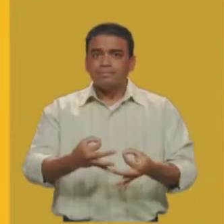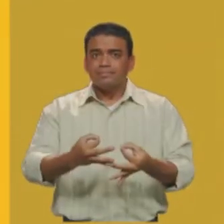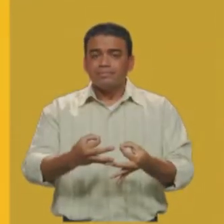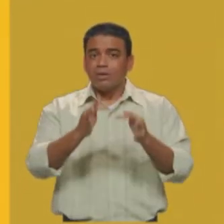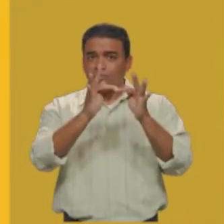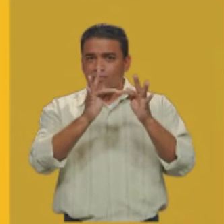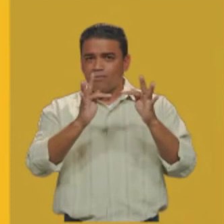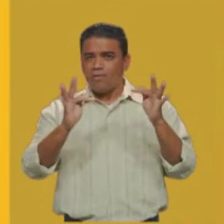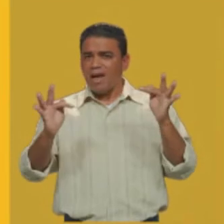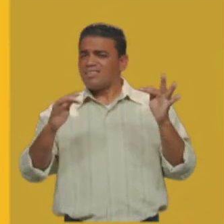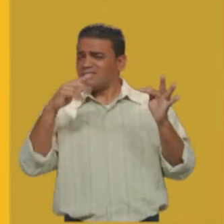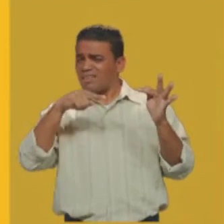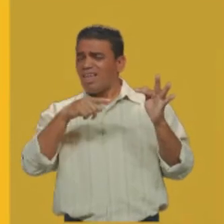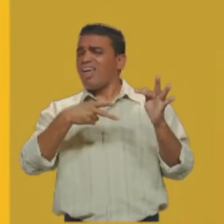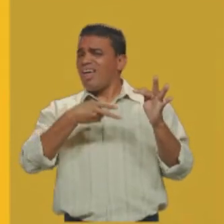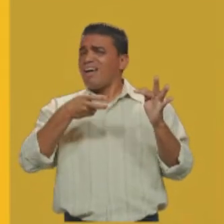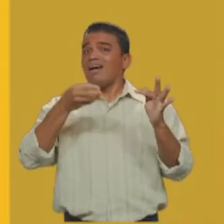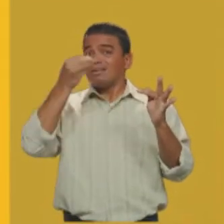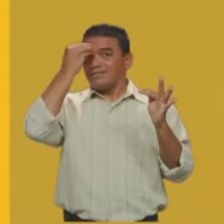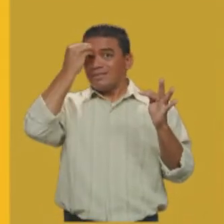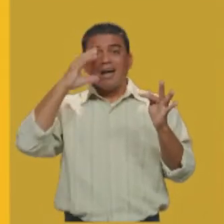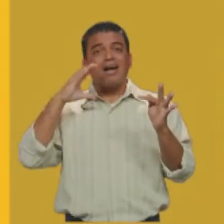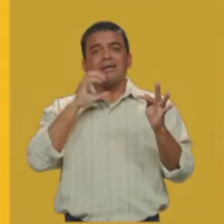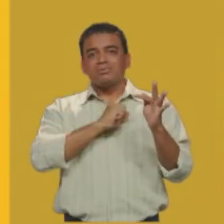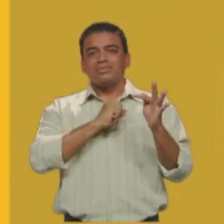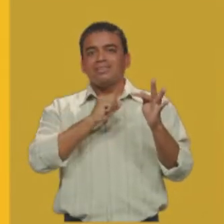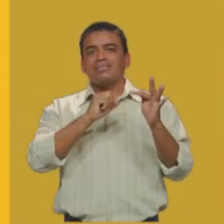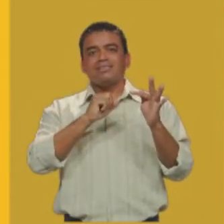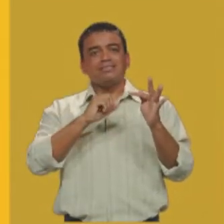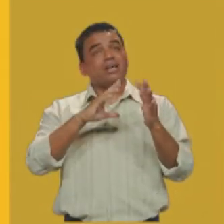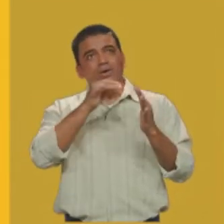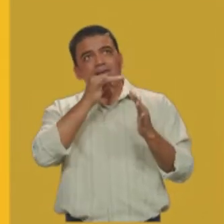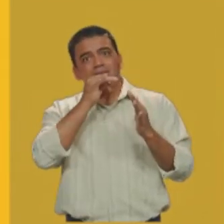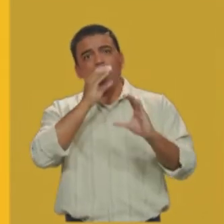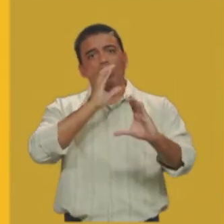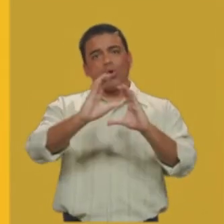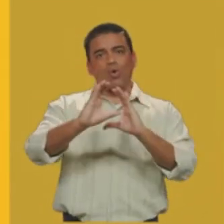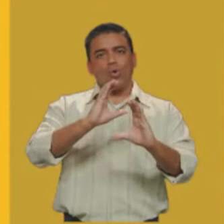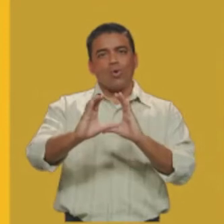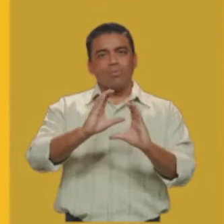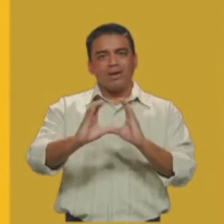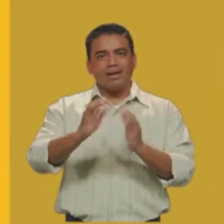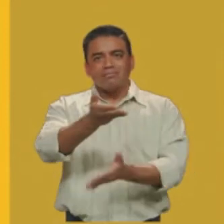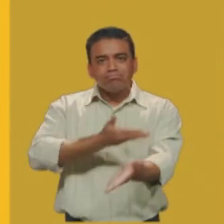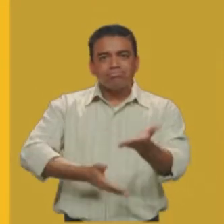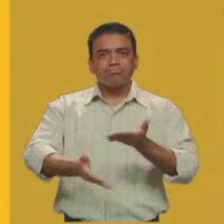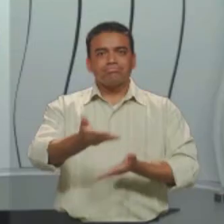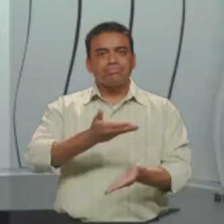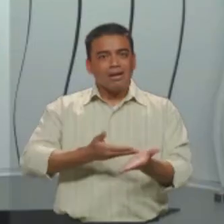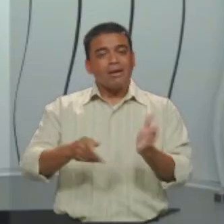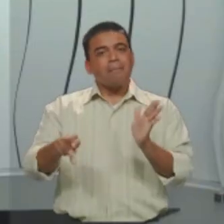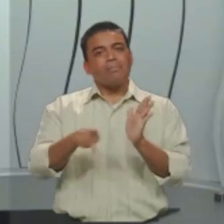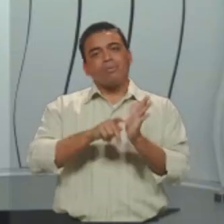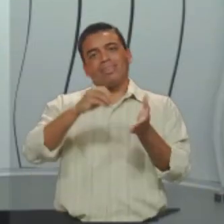existe um sentido completo em um contexto de comunicação, de interação verbal.